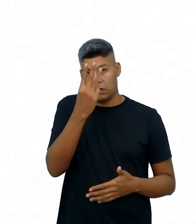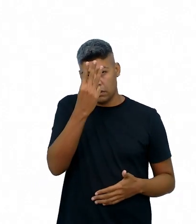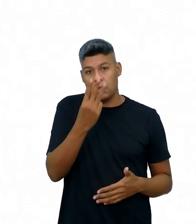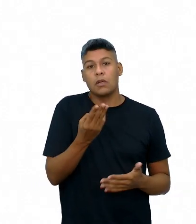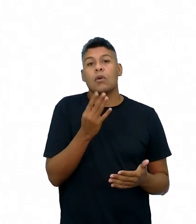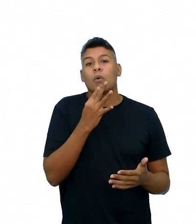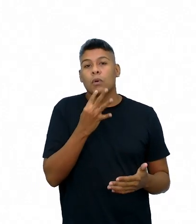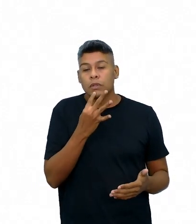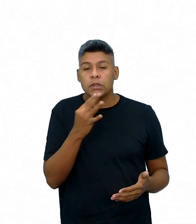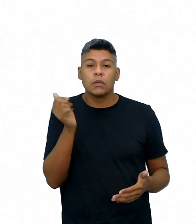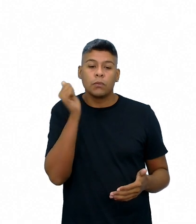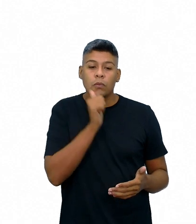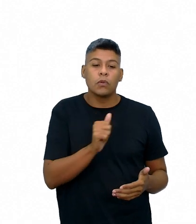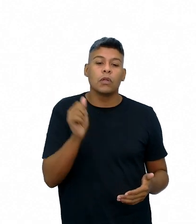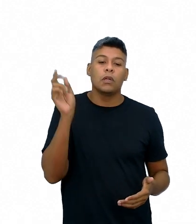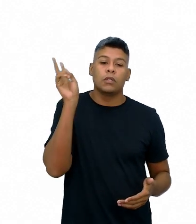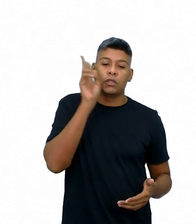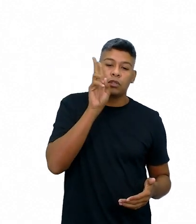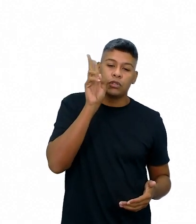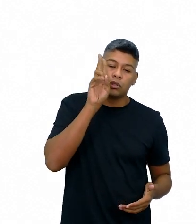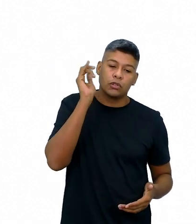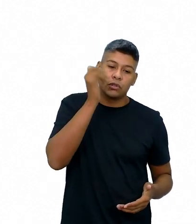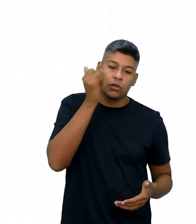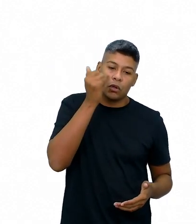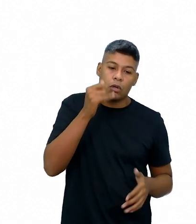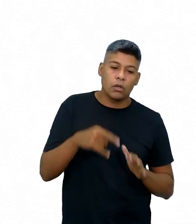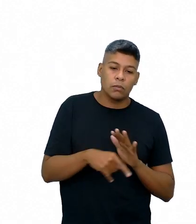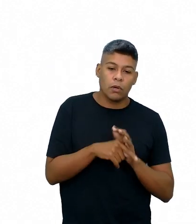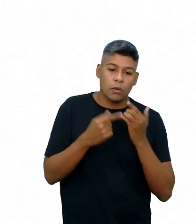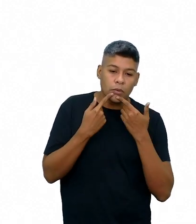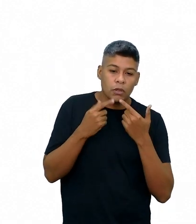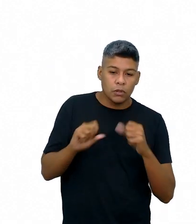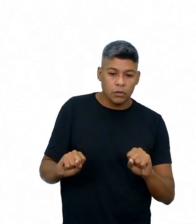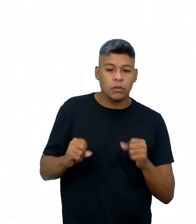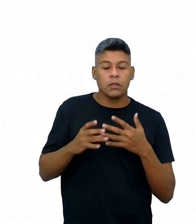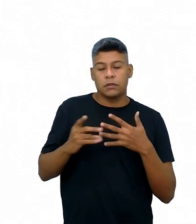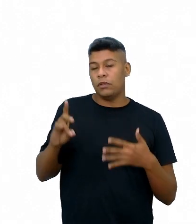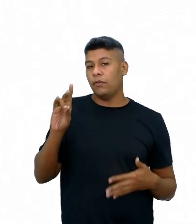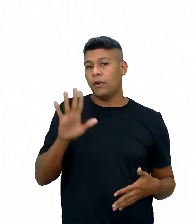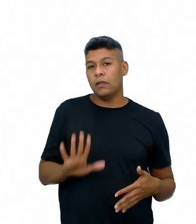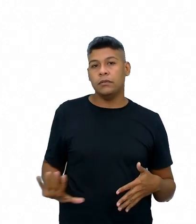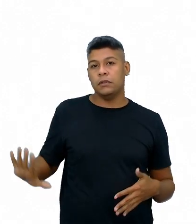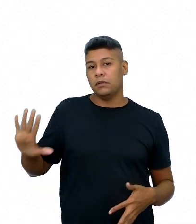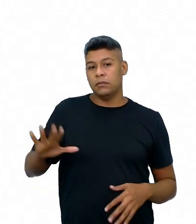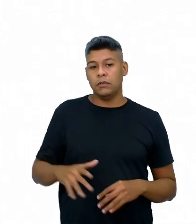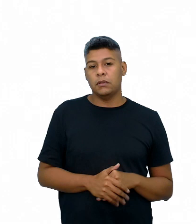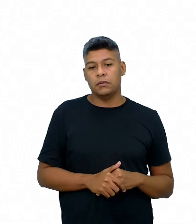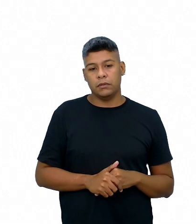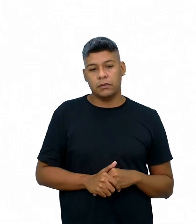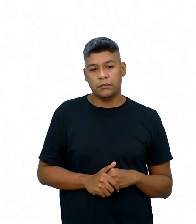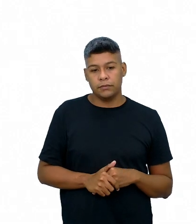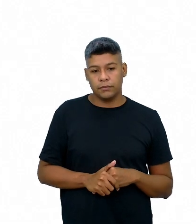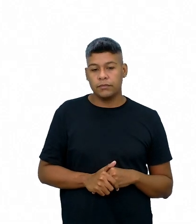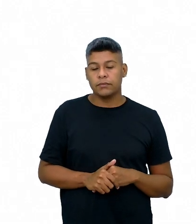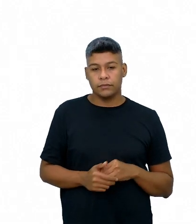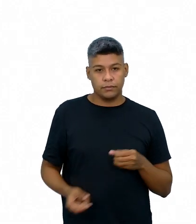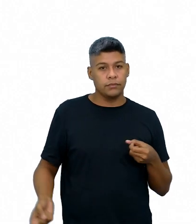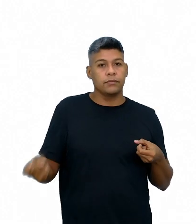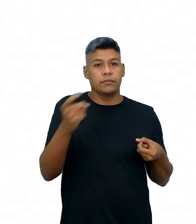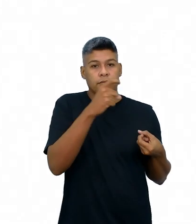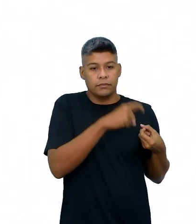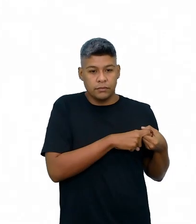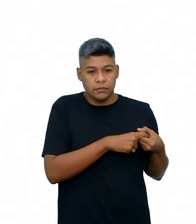outras mulheres da história, sobre a perspectiva da análise linguística e semiótica. Então, retomando.